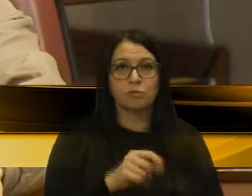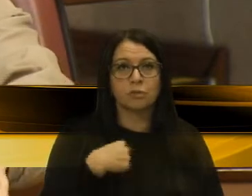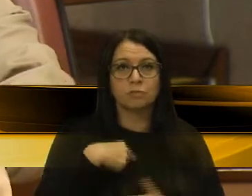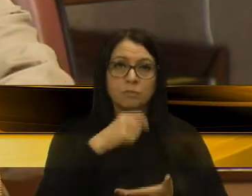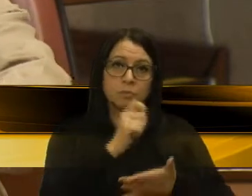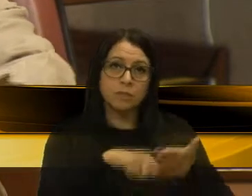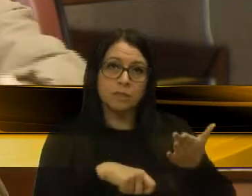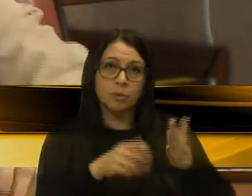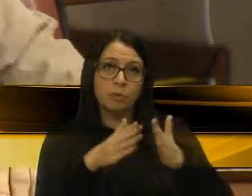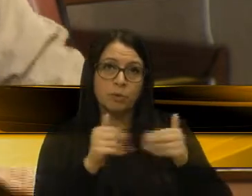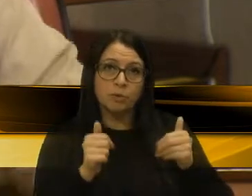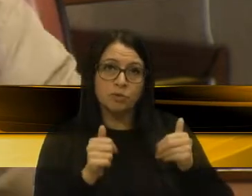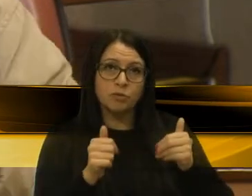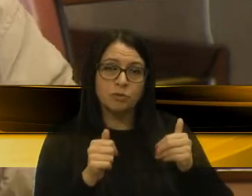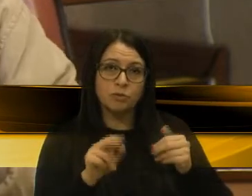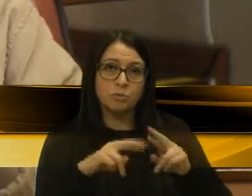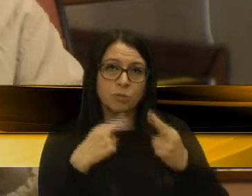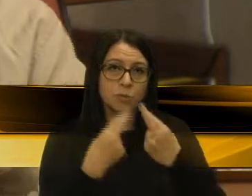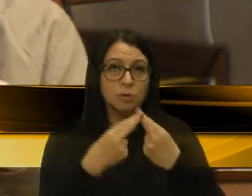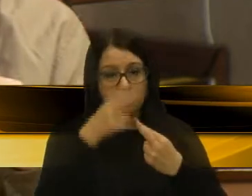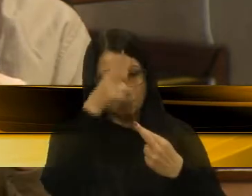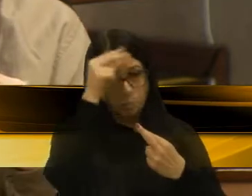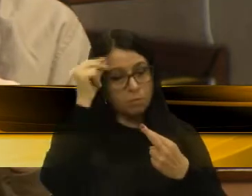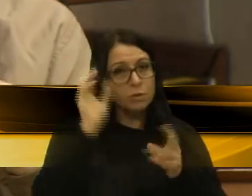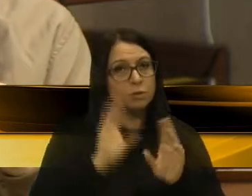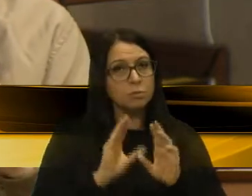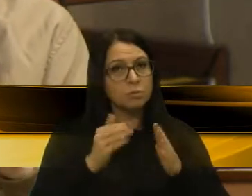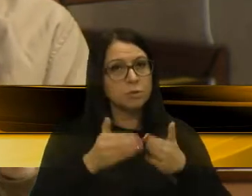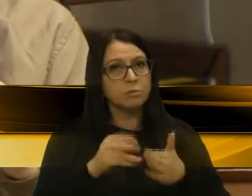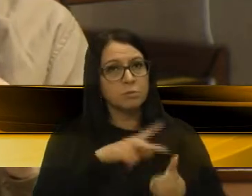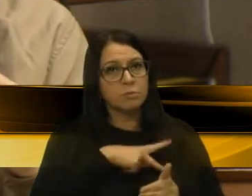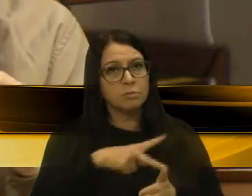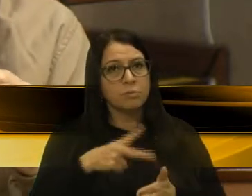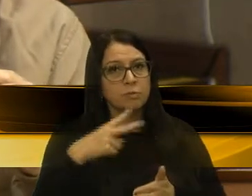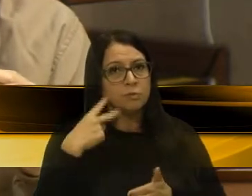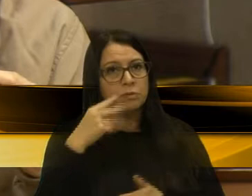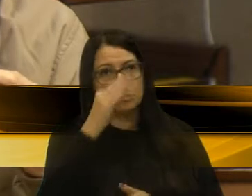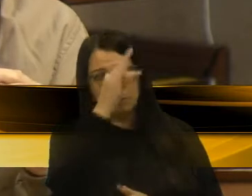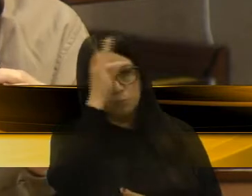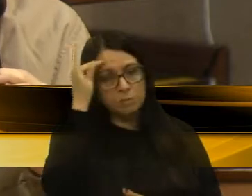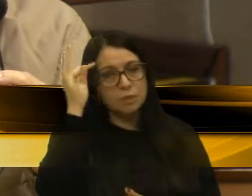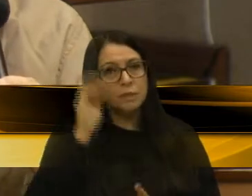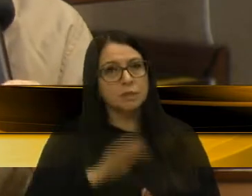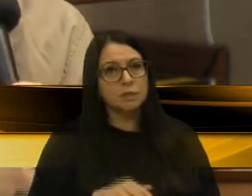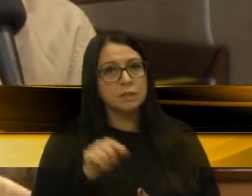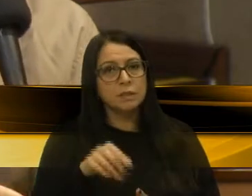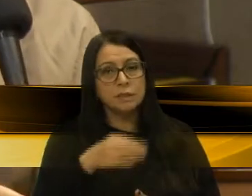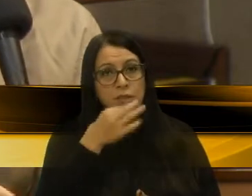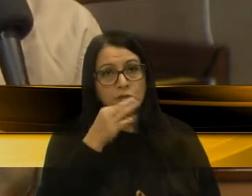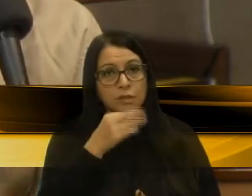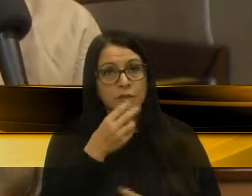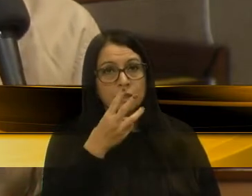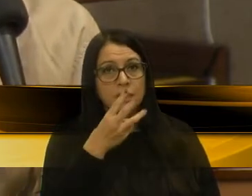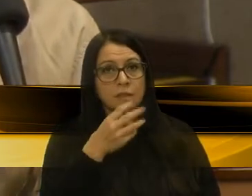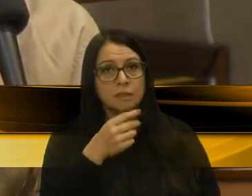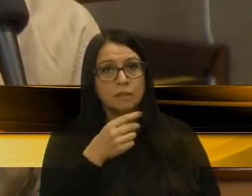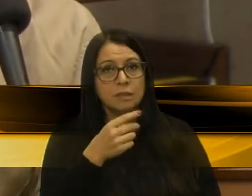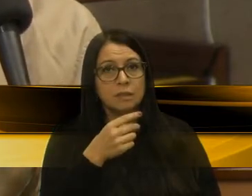um pedido de audiência pública à comissão presidida pelo vereador Gustavo Toigo, que aqui em Caxias nós temos 13